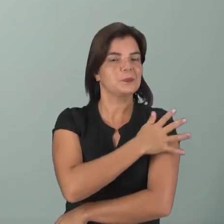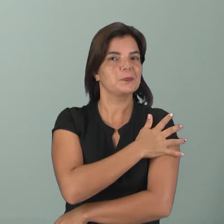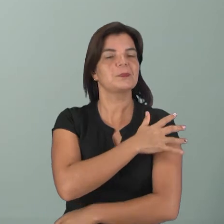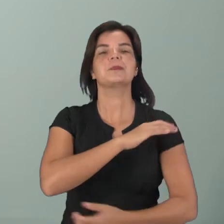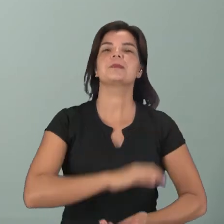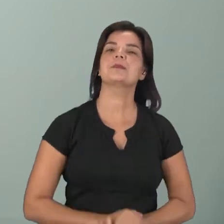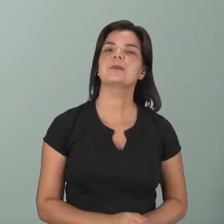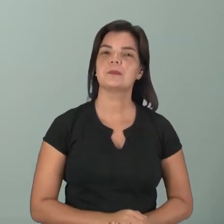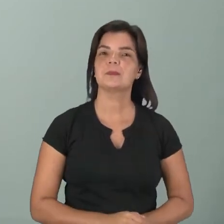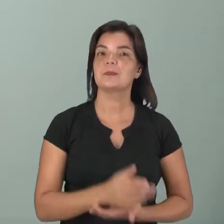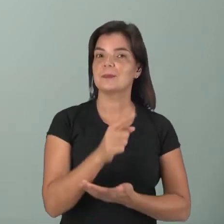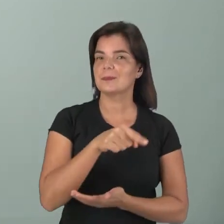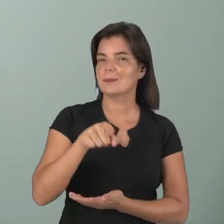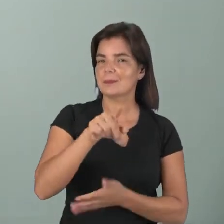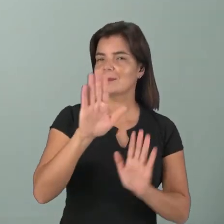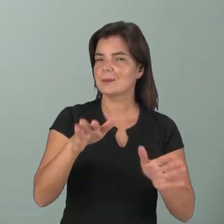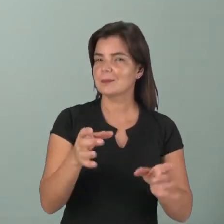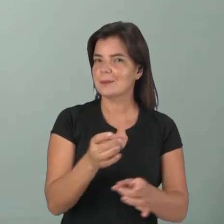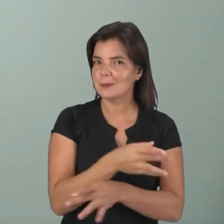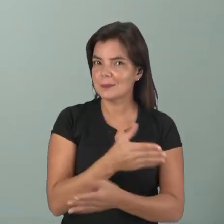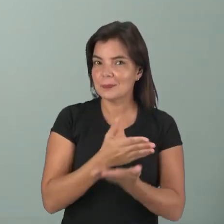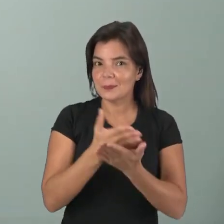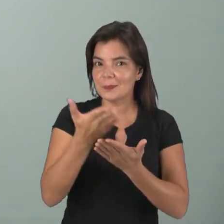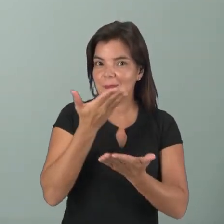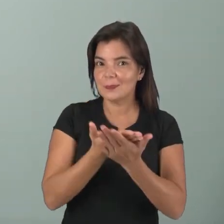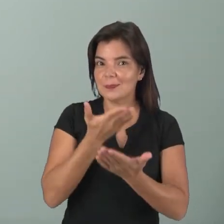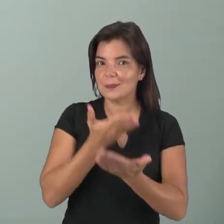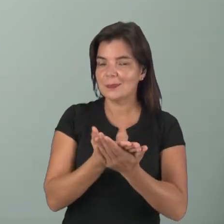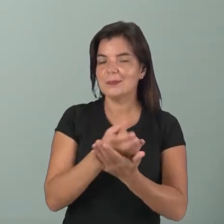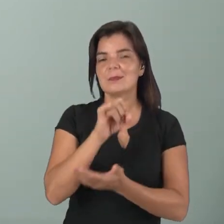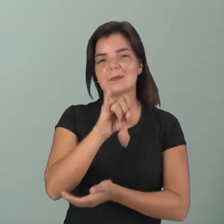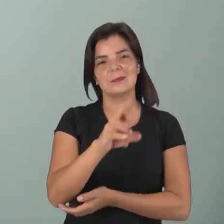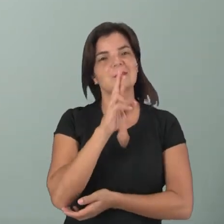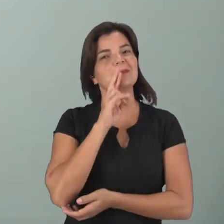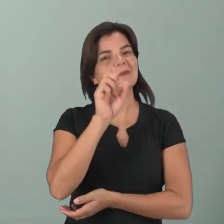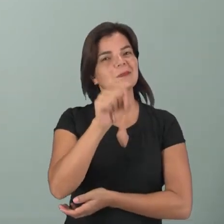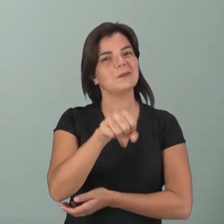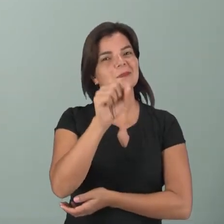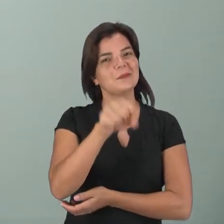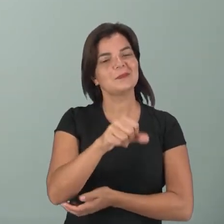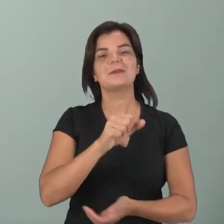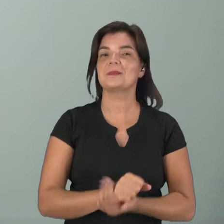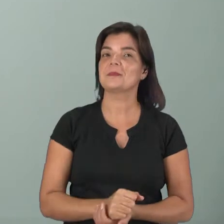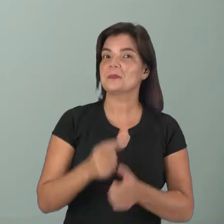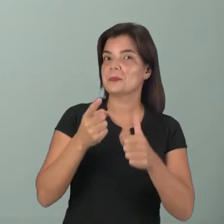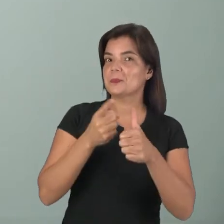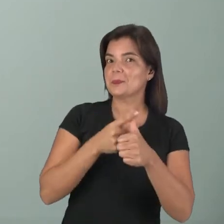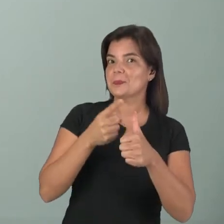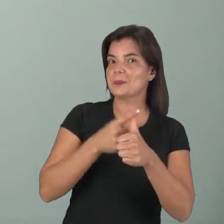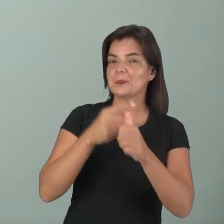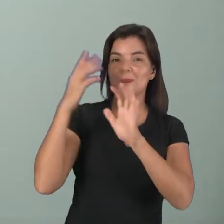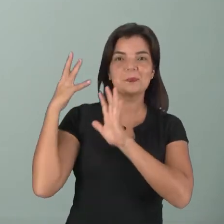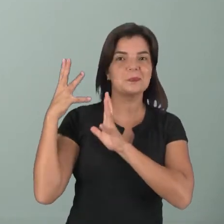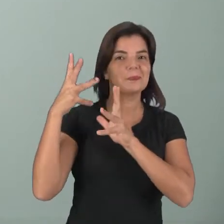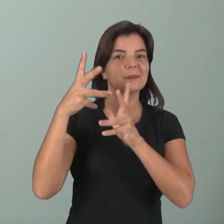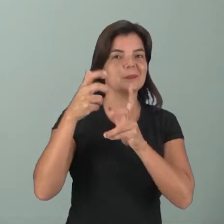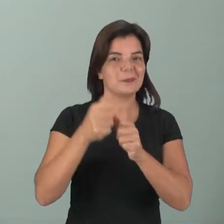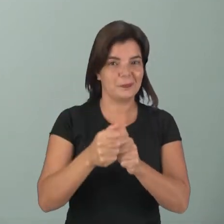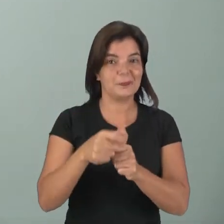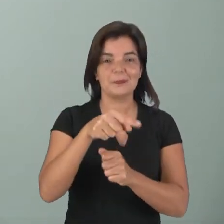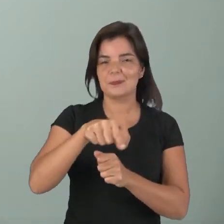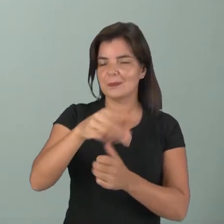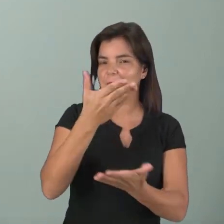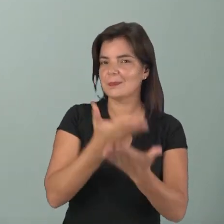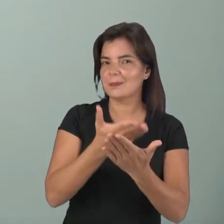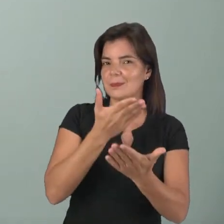ensino fundamental. Você já está preparado para início do ano letivo? Se você disse que sim, primeiramente vamos dar uma revisada no